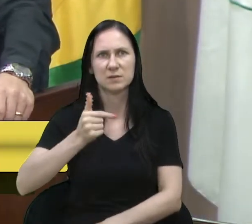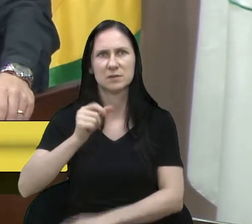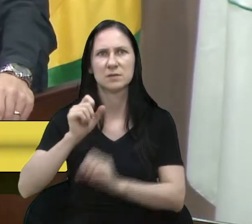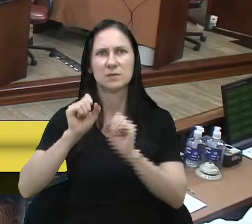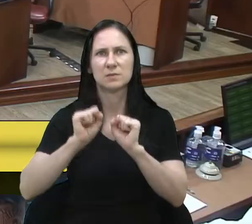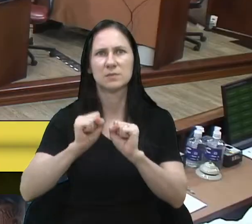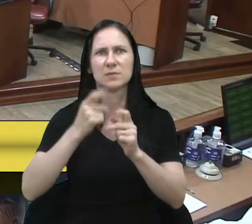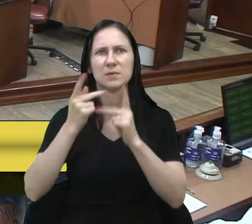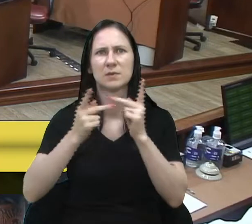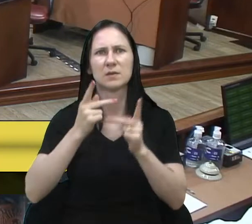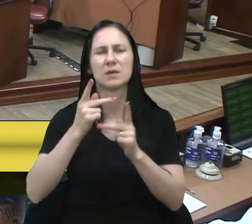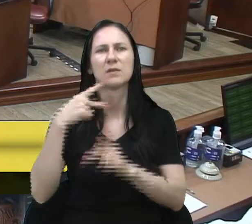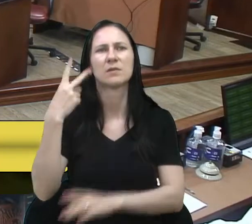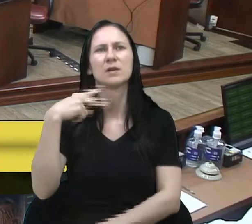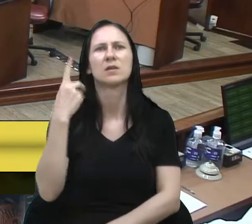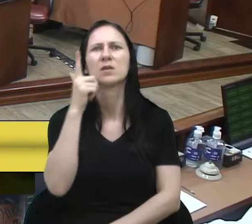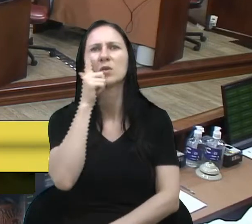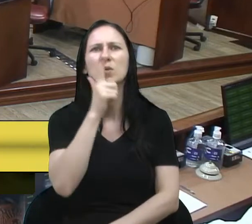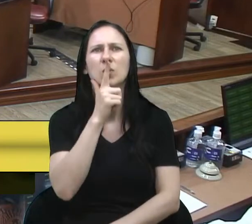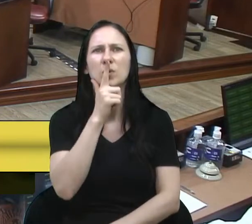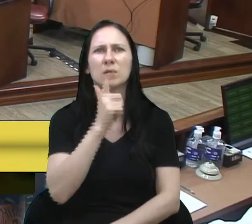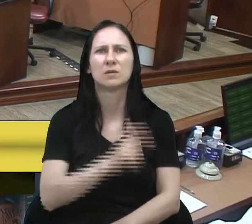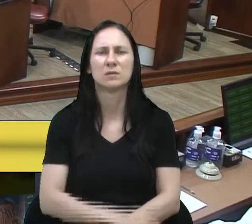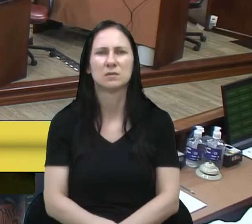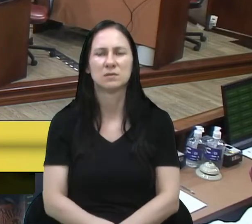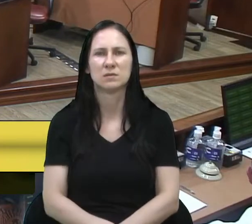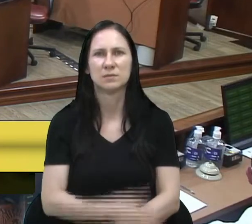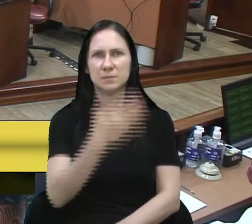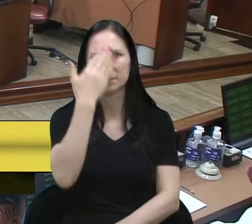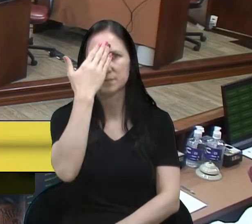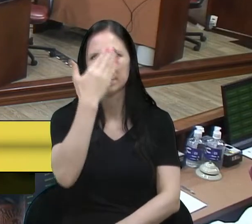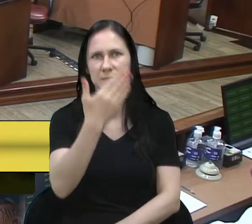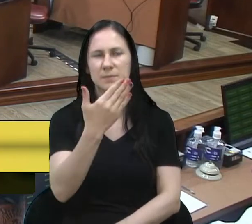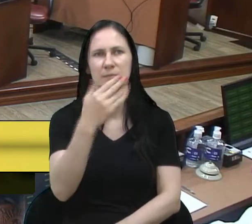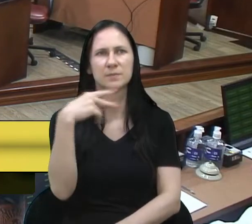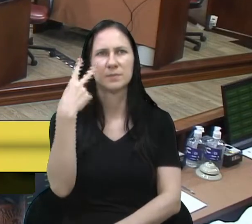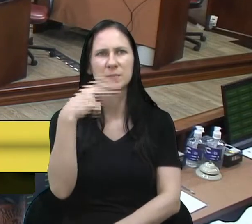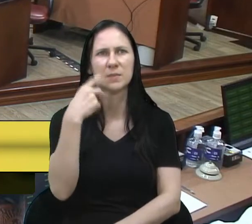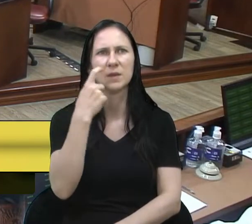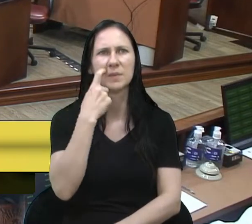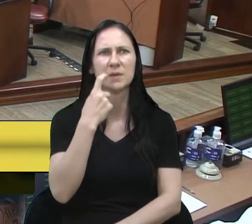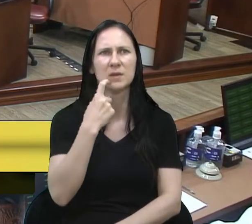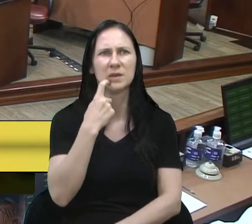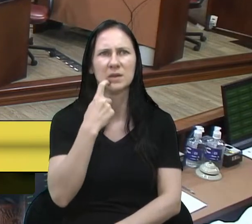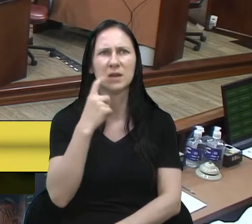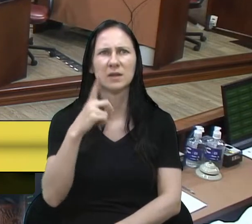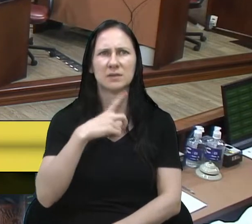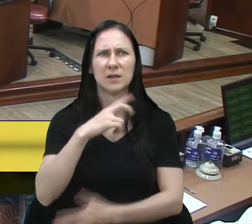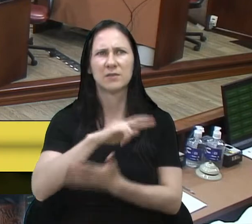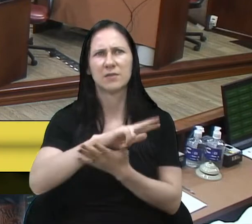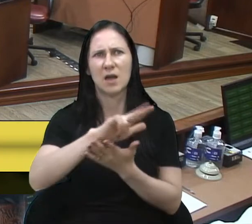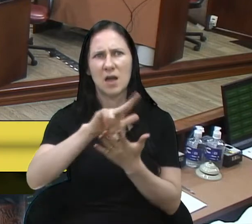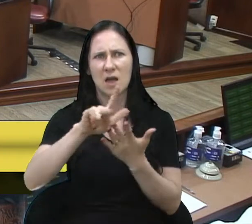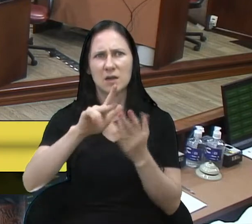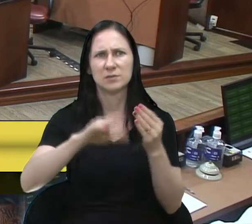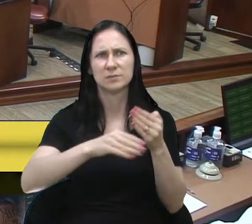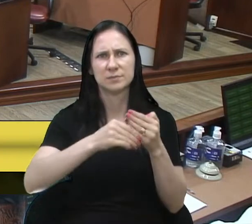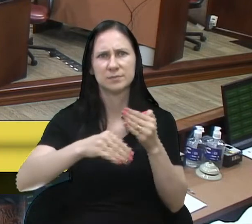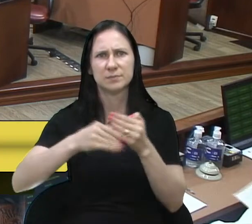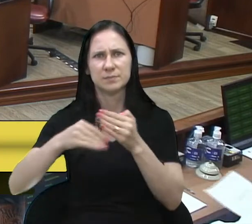vereador. Obrigado, vereador Petrine. E, de fato, eu vejo que tem várias partes aqui na sua